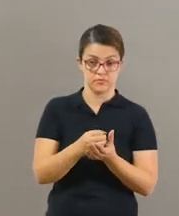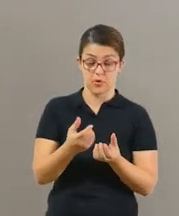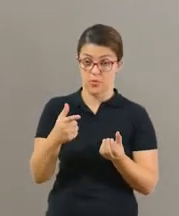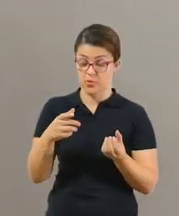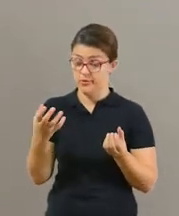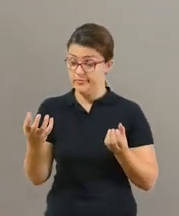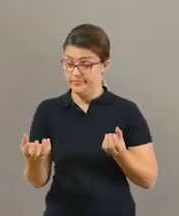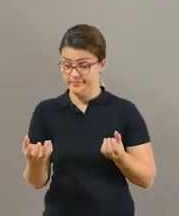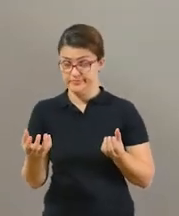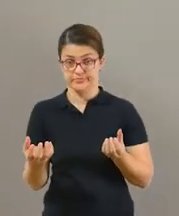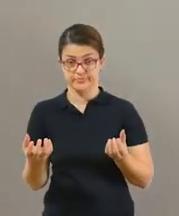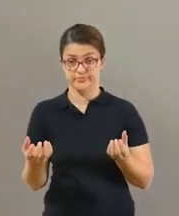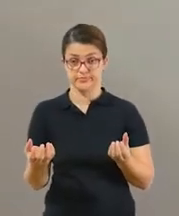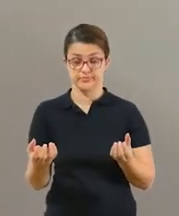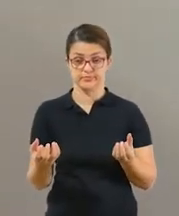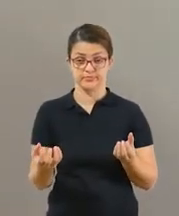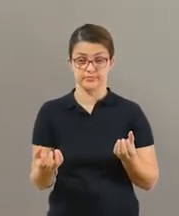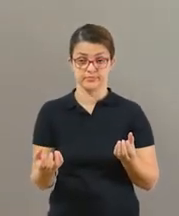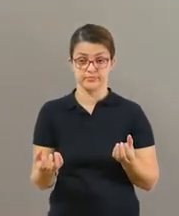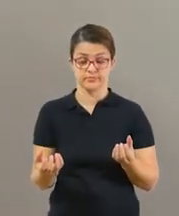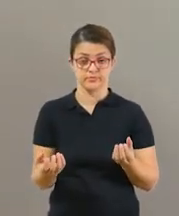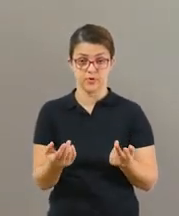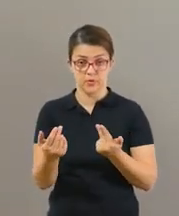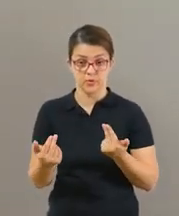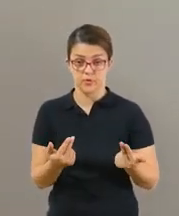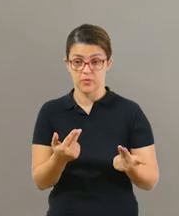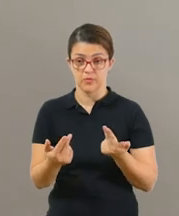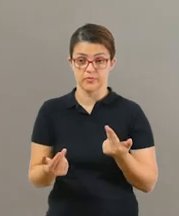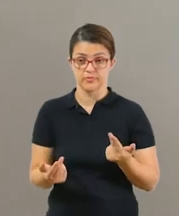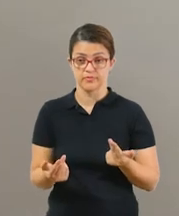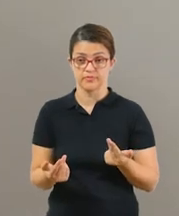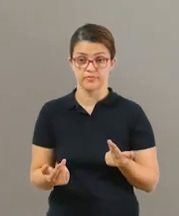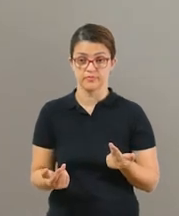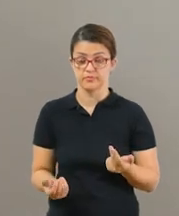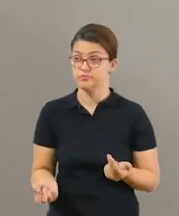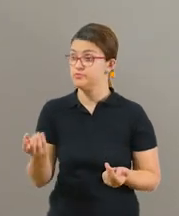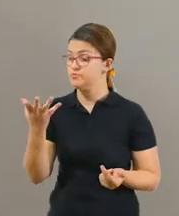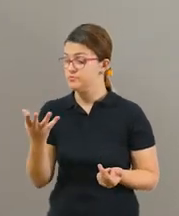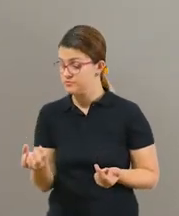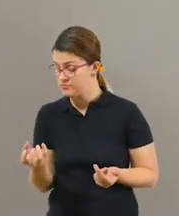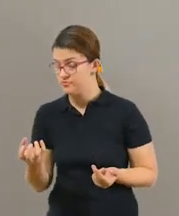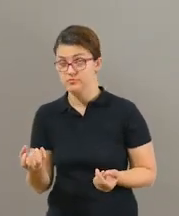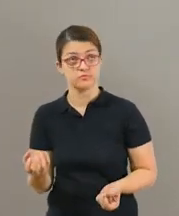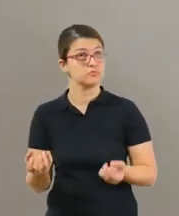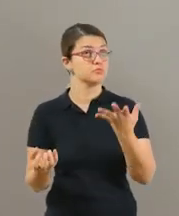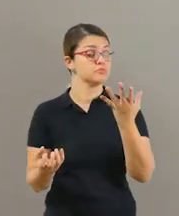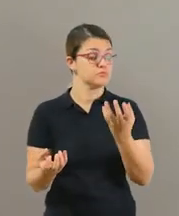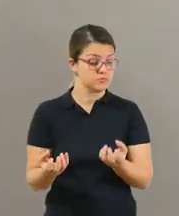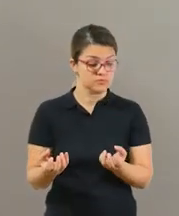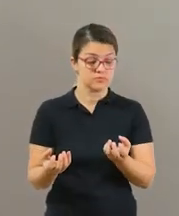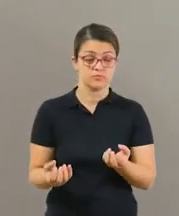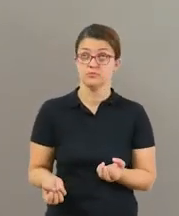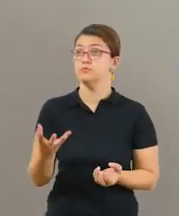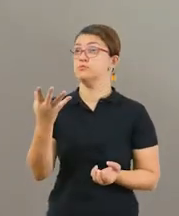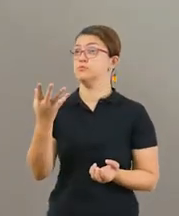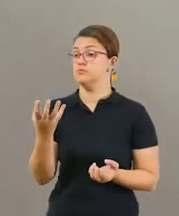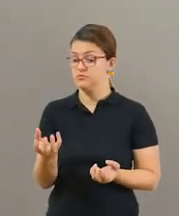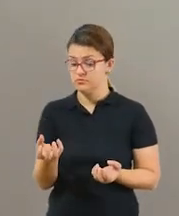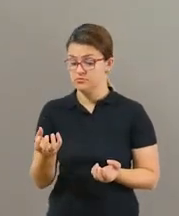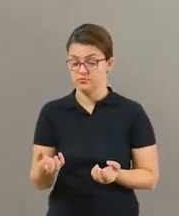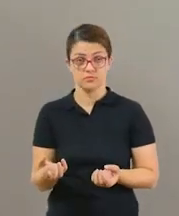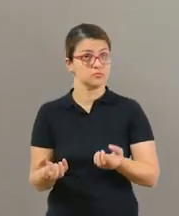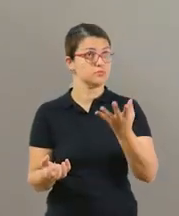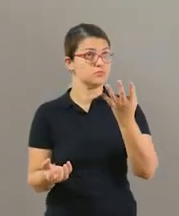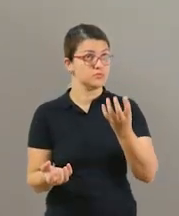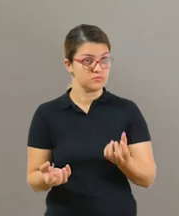colocar uma bolinha numa mão e a bolinha na outra mão, tudo bem? Ele vai fazer a mesma coisa que a gente fez com uma bolinha só. Joga com a direita e